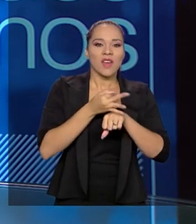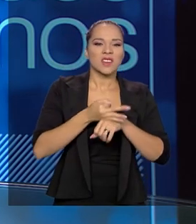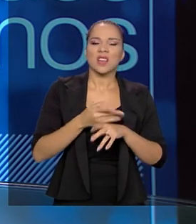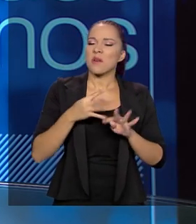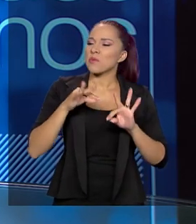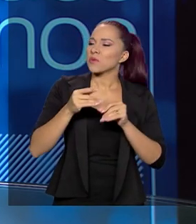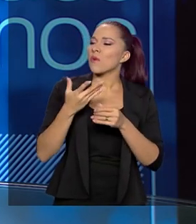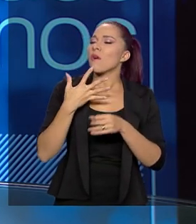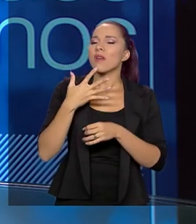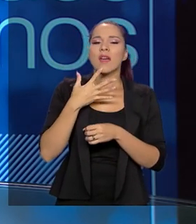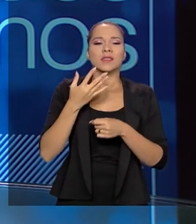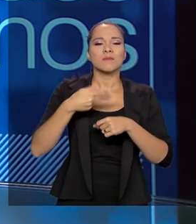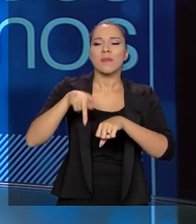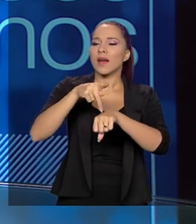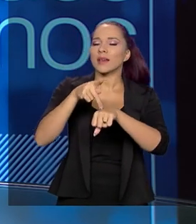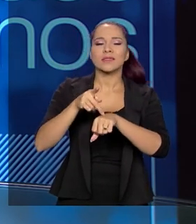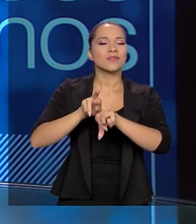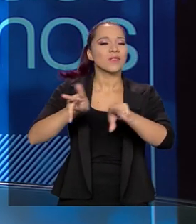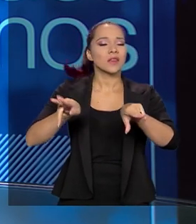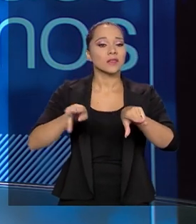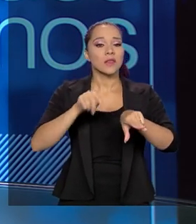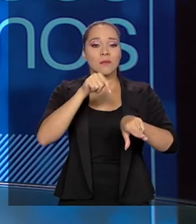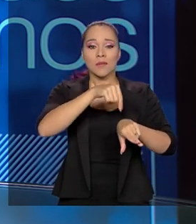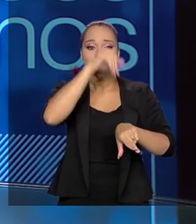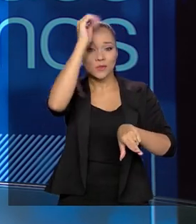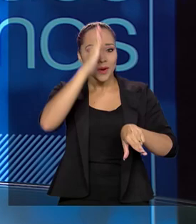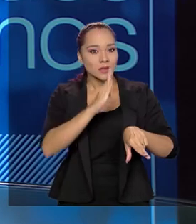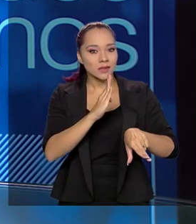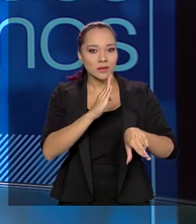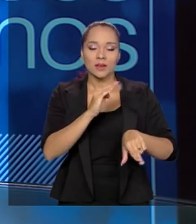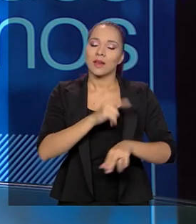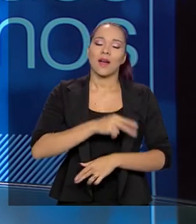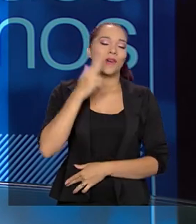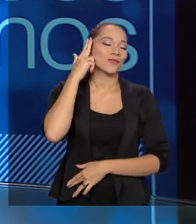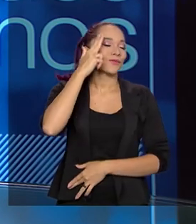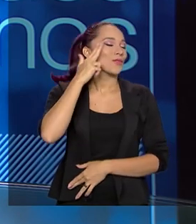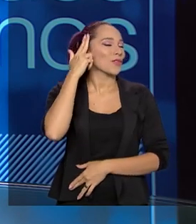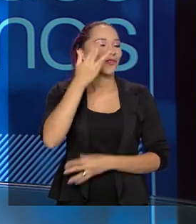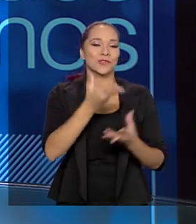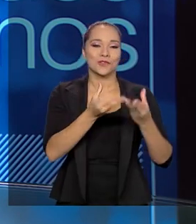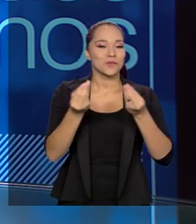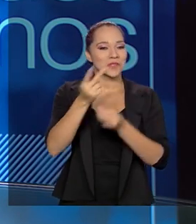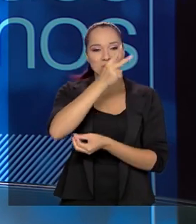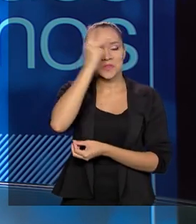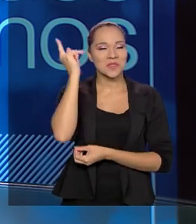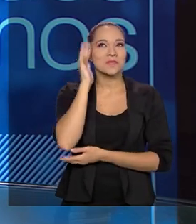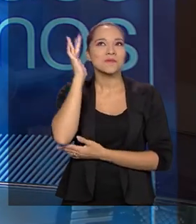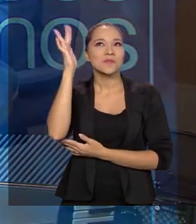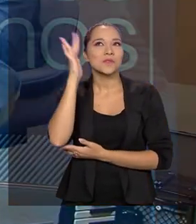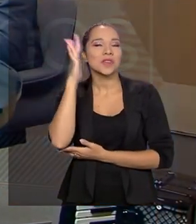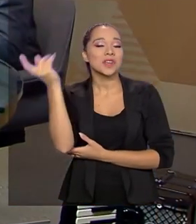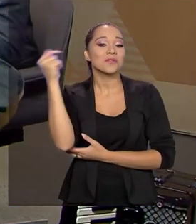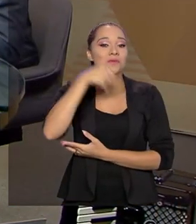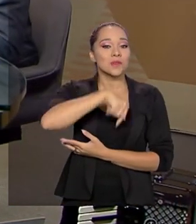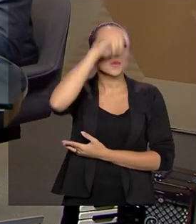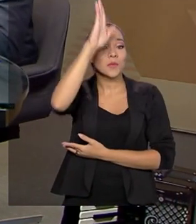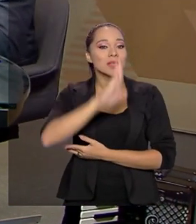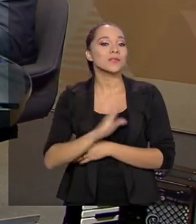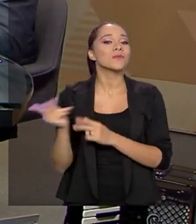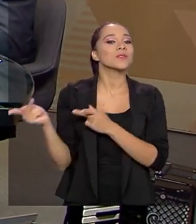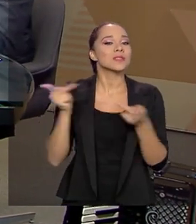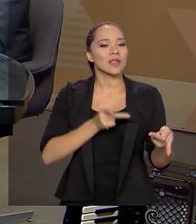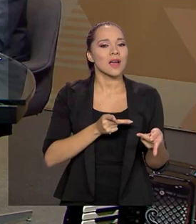York, Paris, já conhece tudo. Mas o Brasil ainda é o sonho que fica no subconsciente das pessoas, principalmente